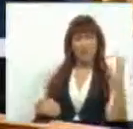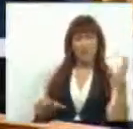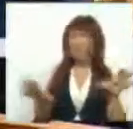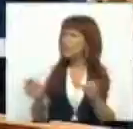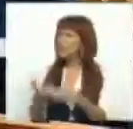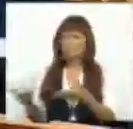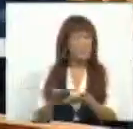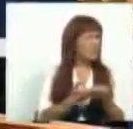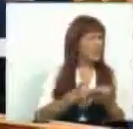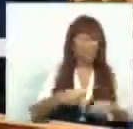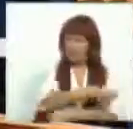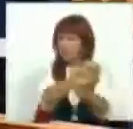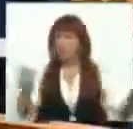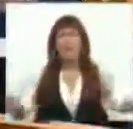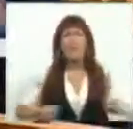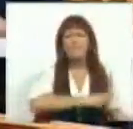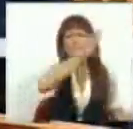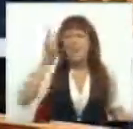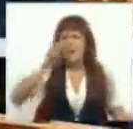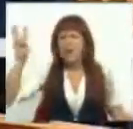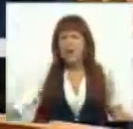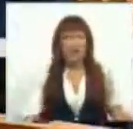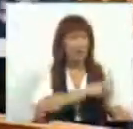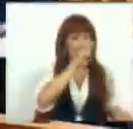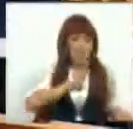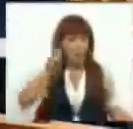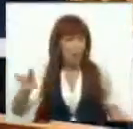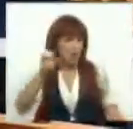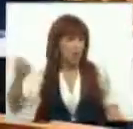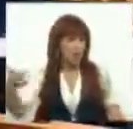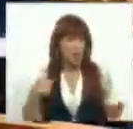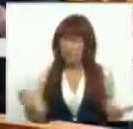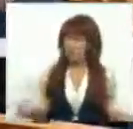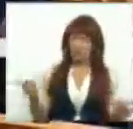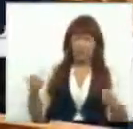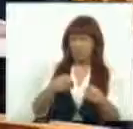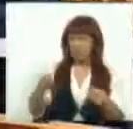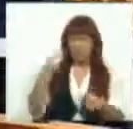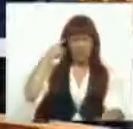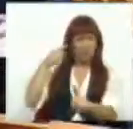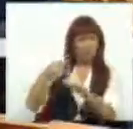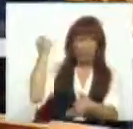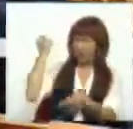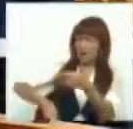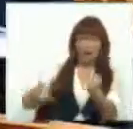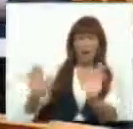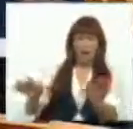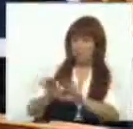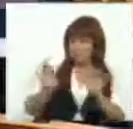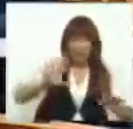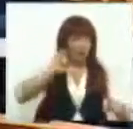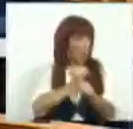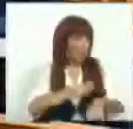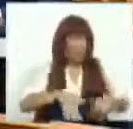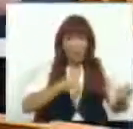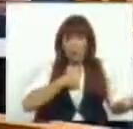grupos económicos que distribuam milhões, milhões de euros não sejam alvo de tributação como é qualquer